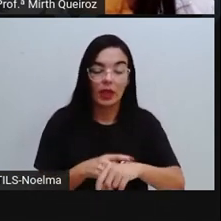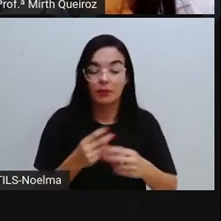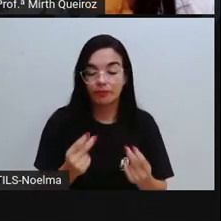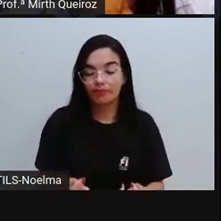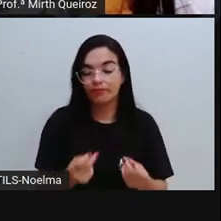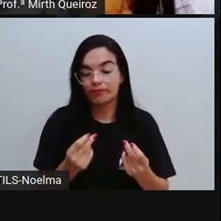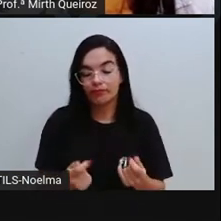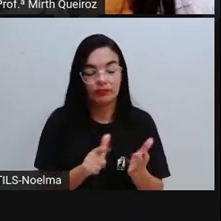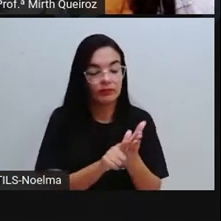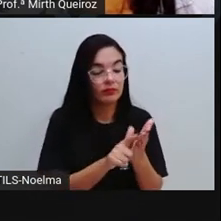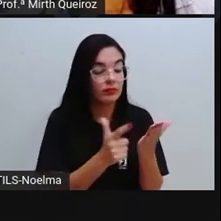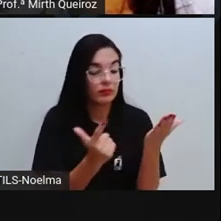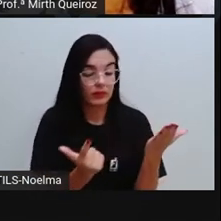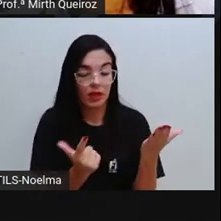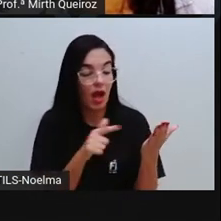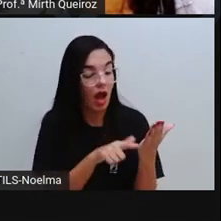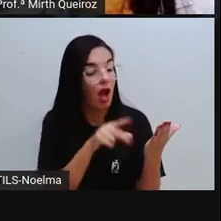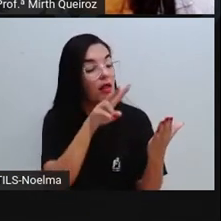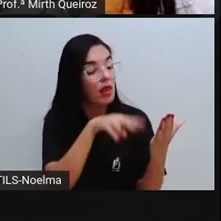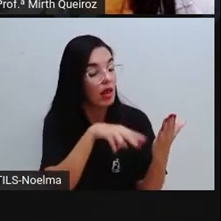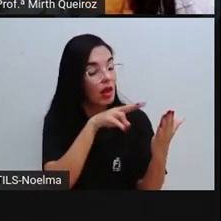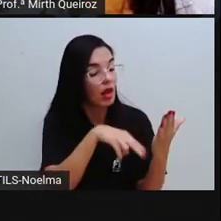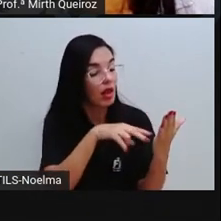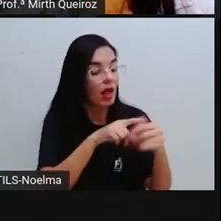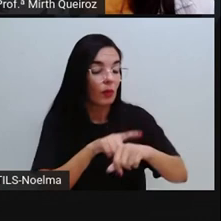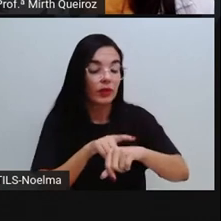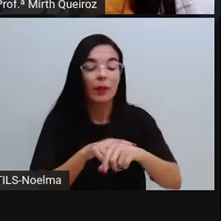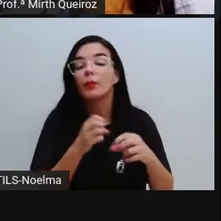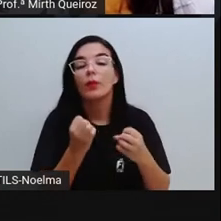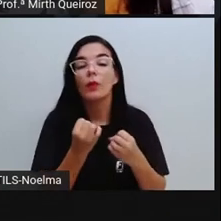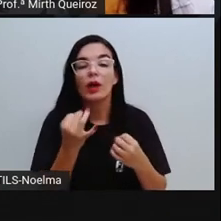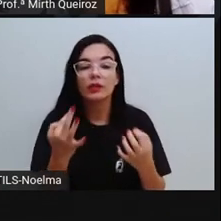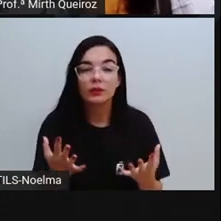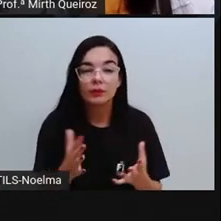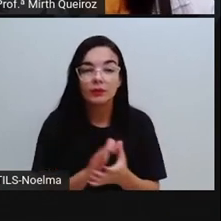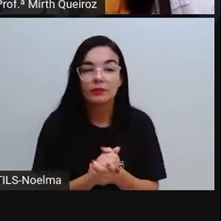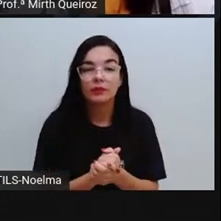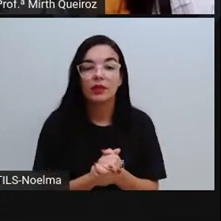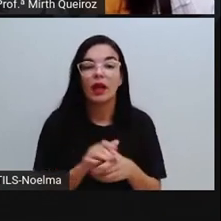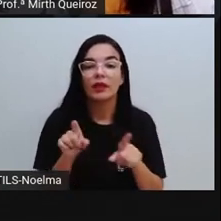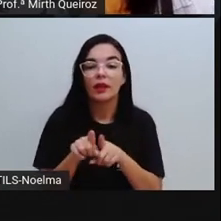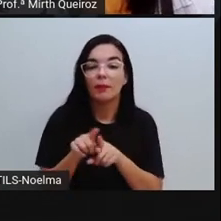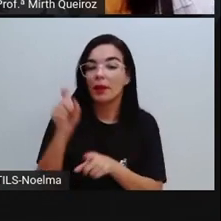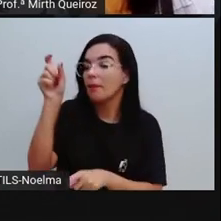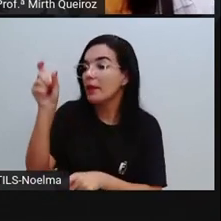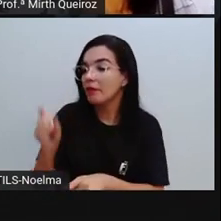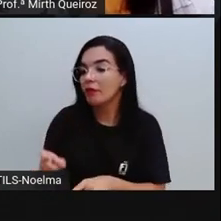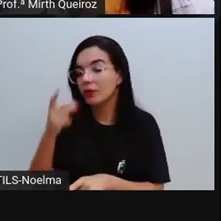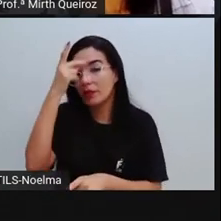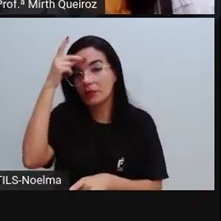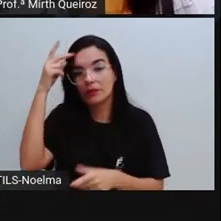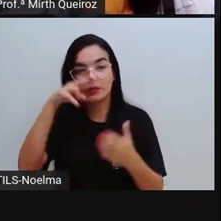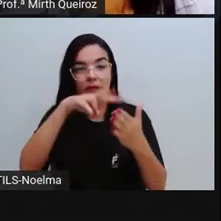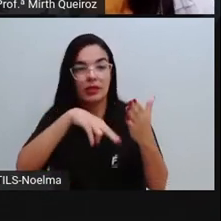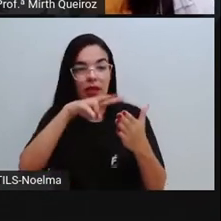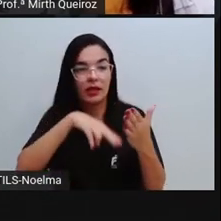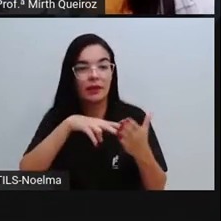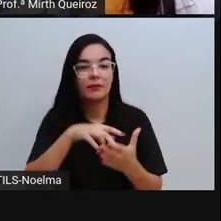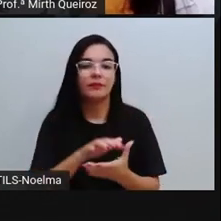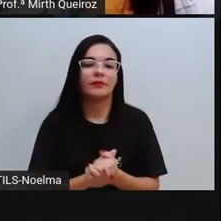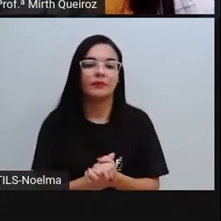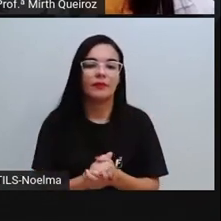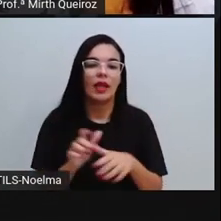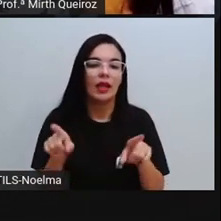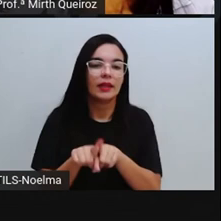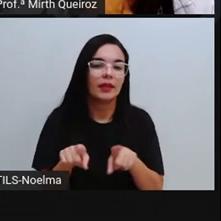coisa, além desse perfil mais detalhado dos leitores, índice de acesso diário, para saber a